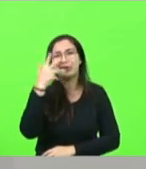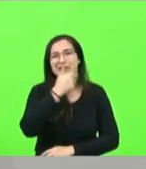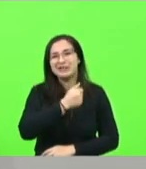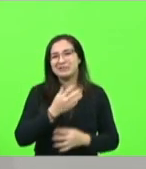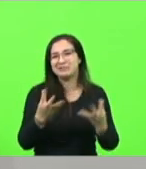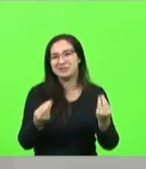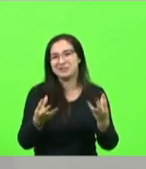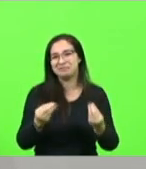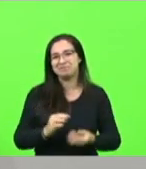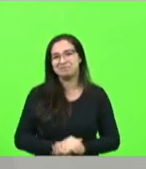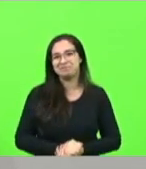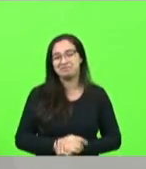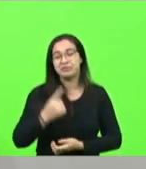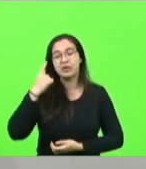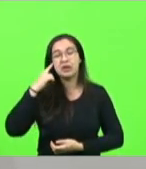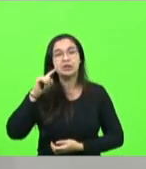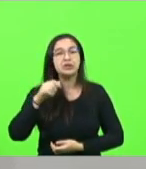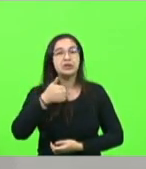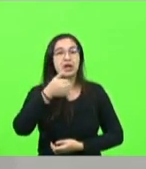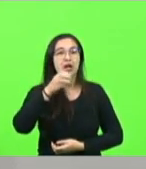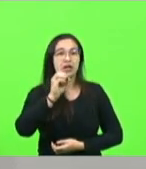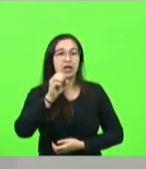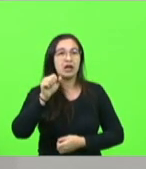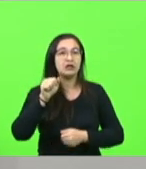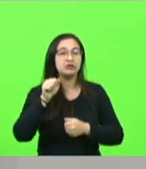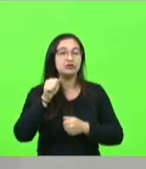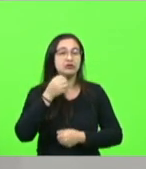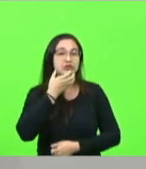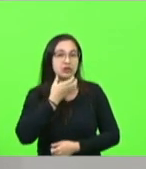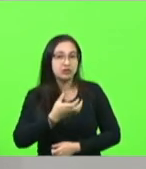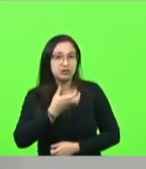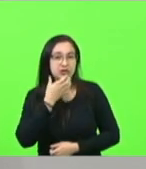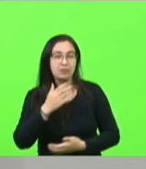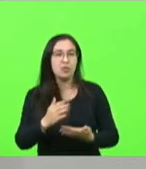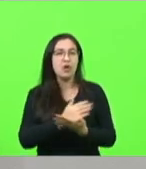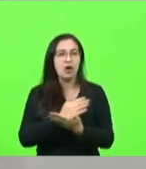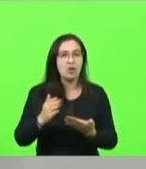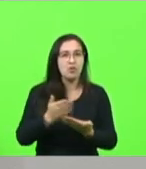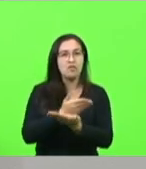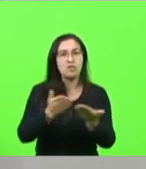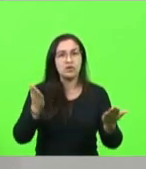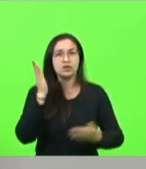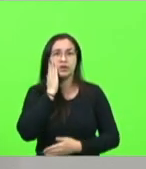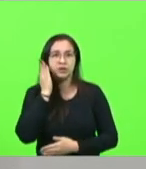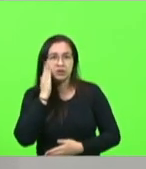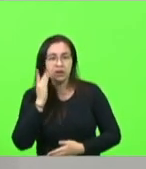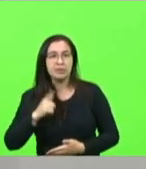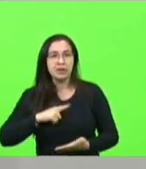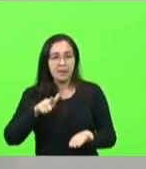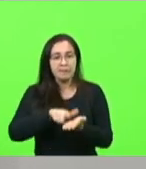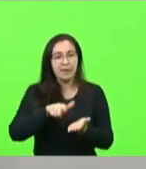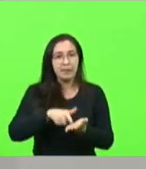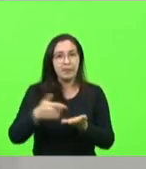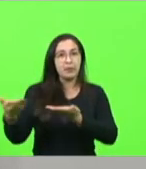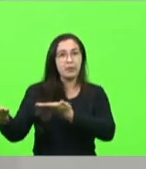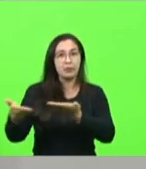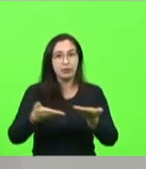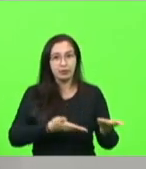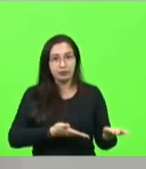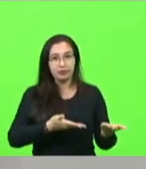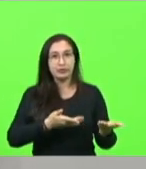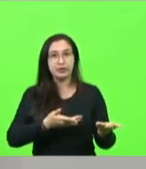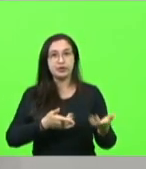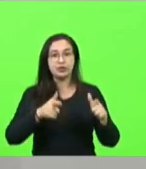No próximo dia 10 de dezembro, e alguns dos senhores já devem ter recebido o convite, estaremos inaugurando em Joinville